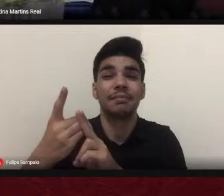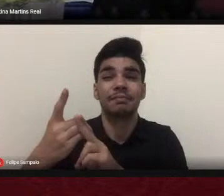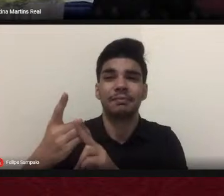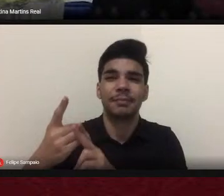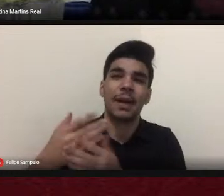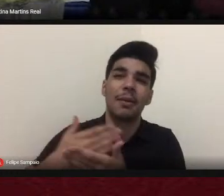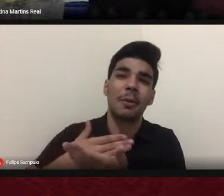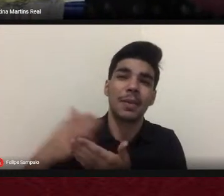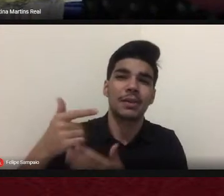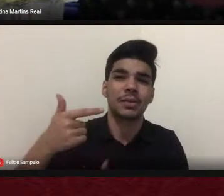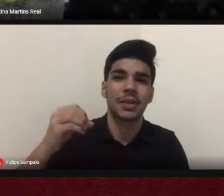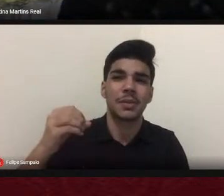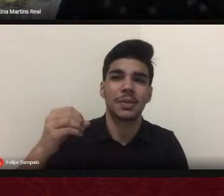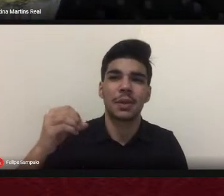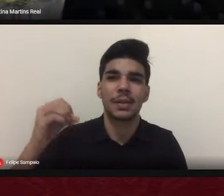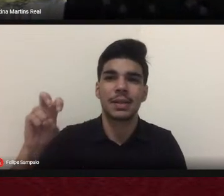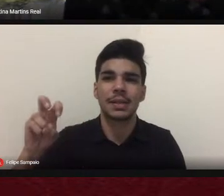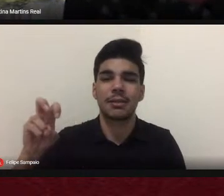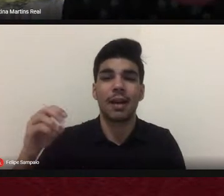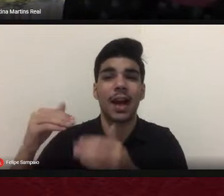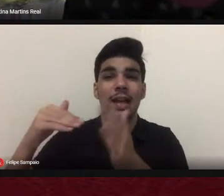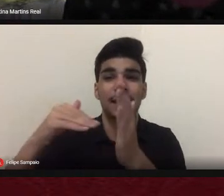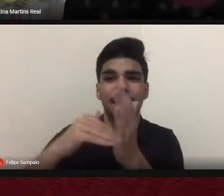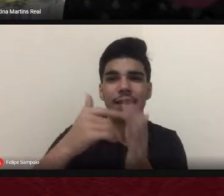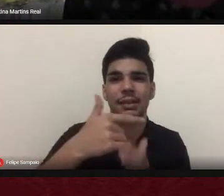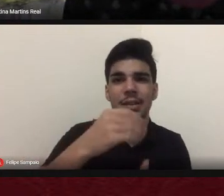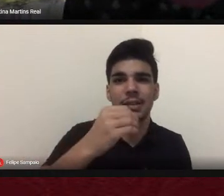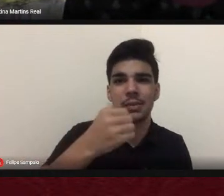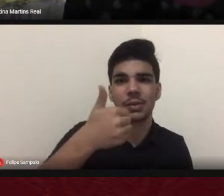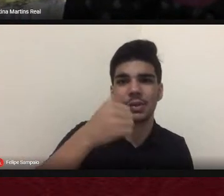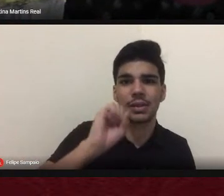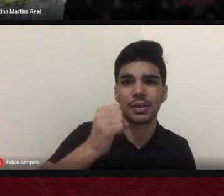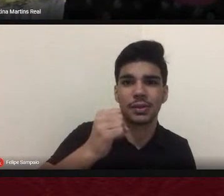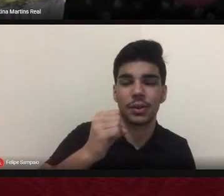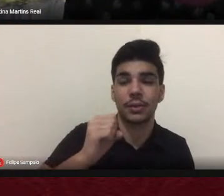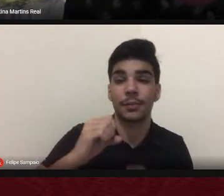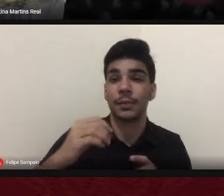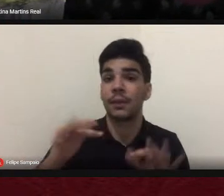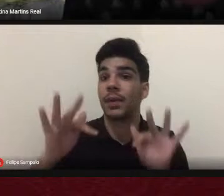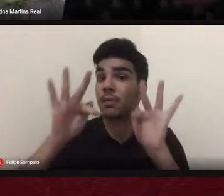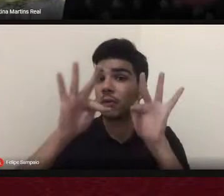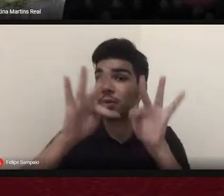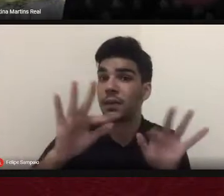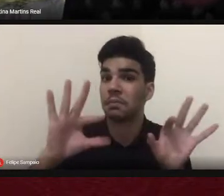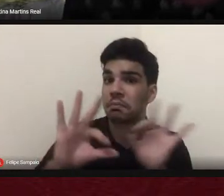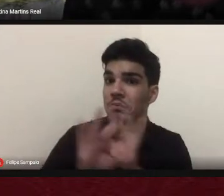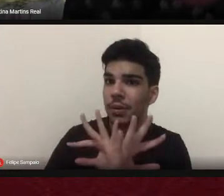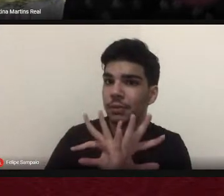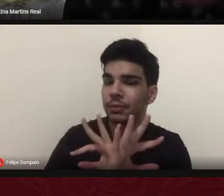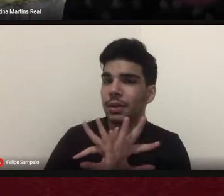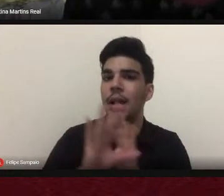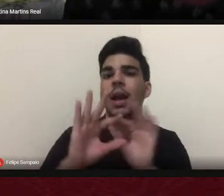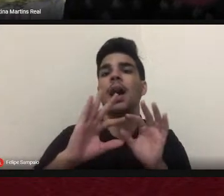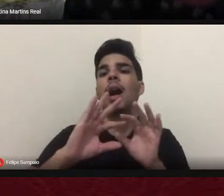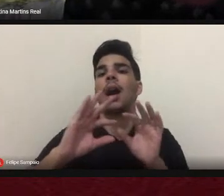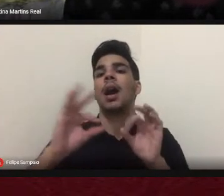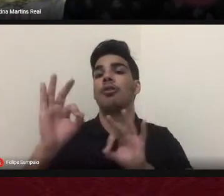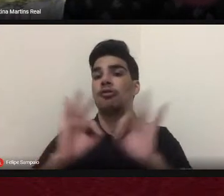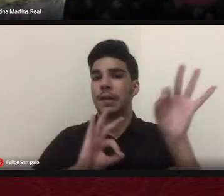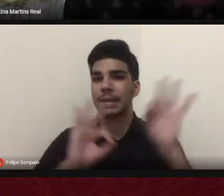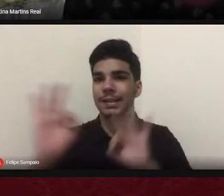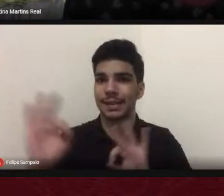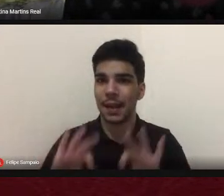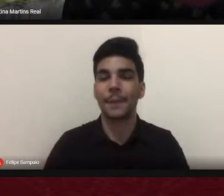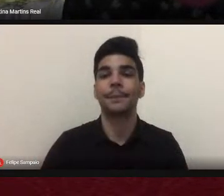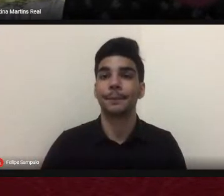2018, né, que foi quando nós concluímos essa organização. Então, a gente queria deixar aqui registrado